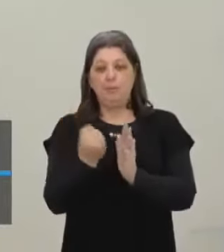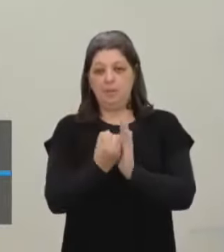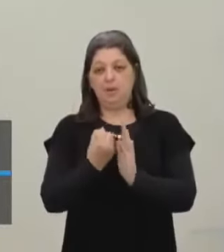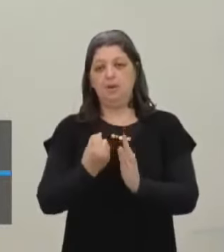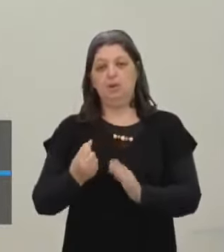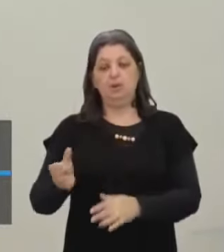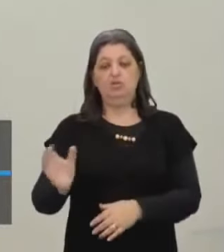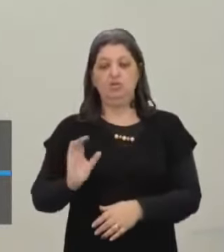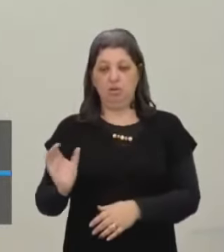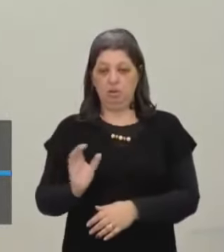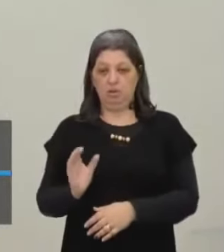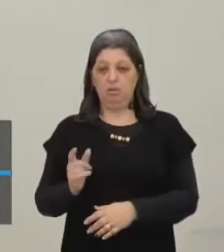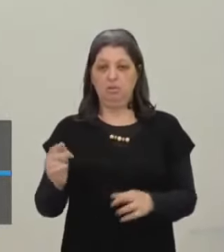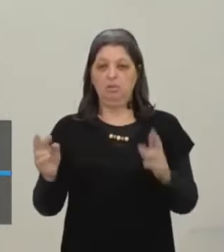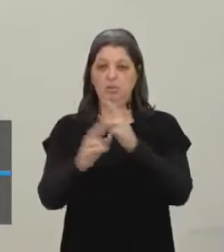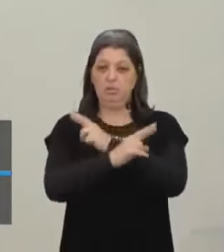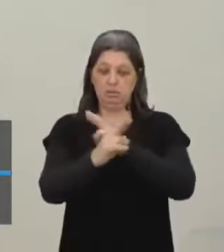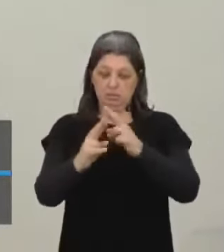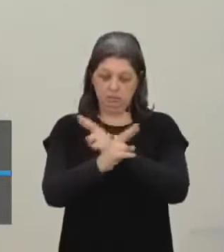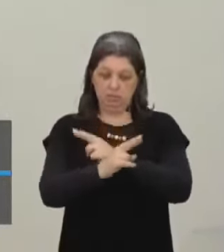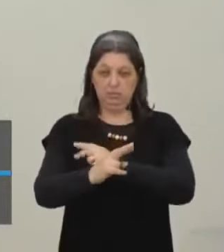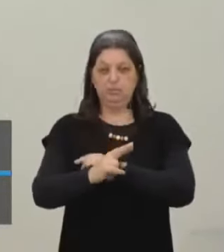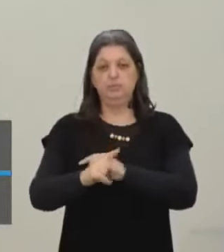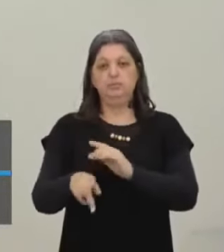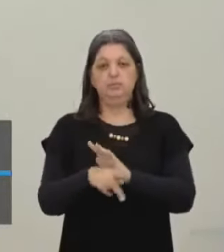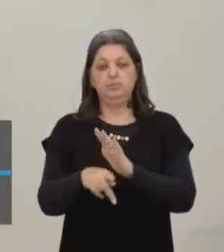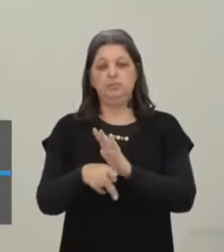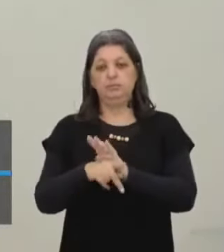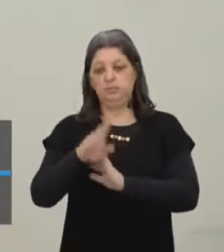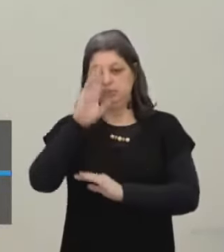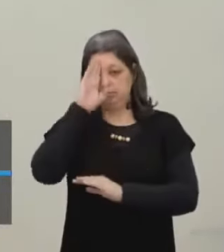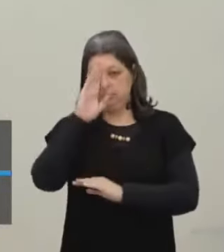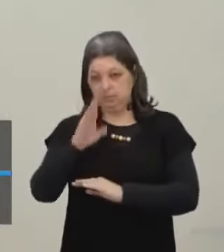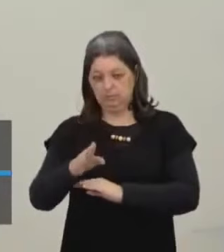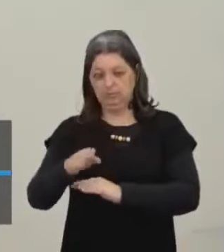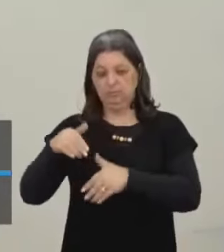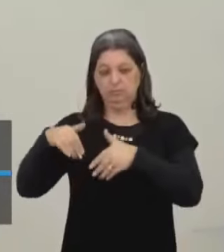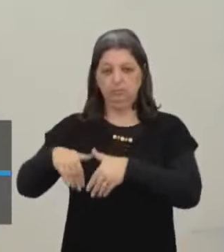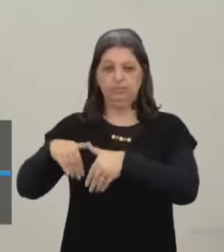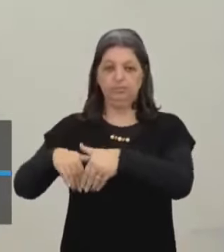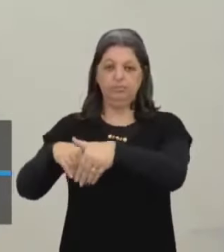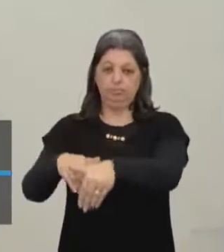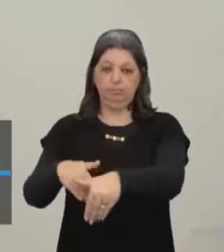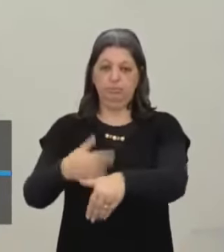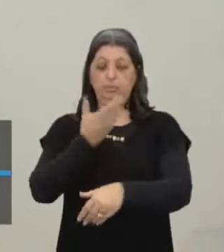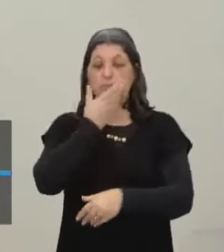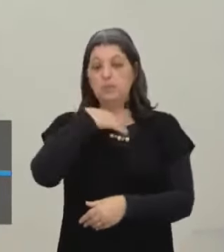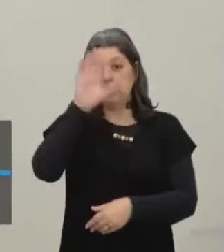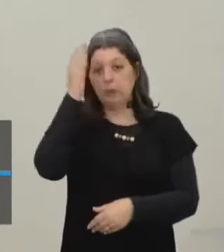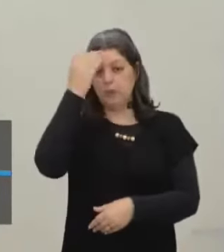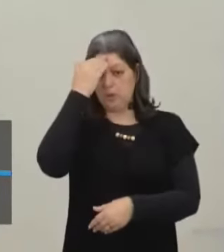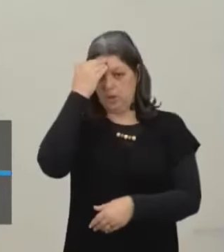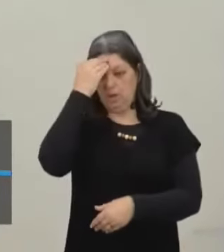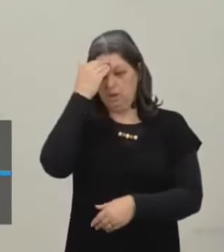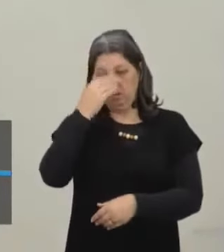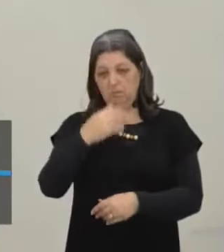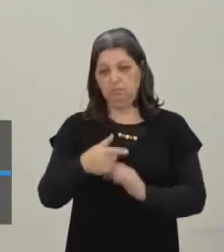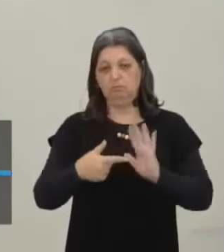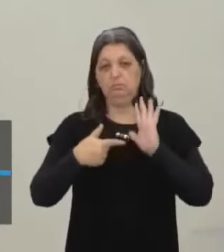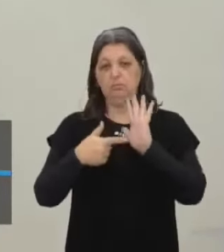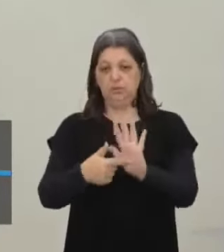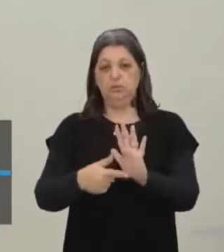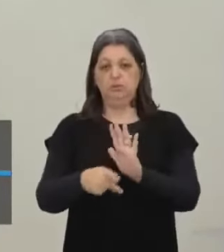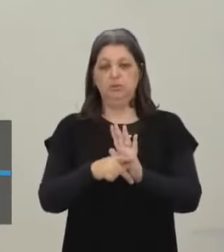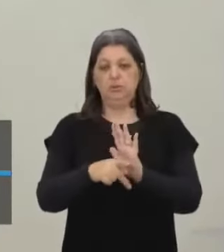relacionada também A um comando militar De uma estrutura nacional E o rei Faz questão de mostrar isso